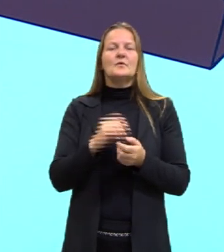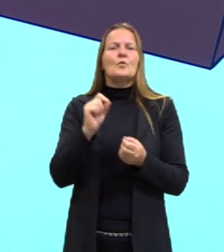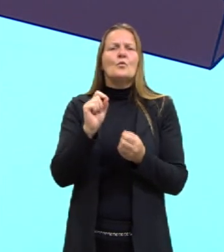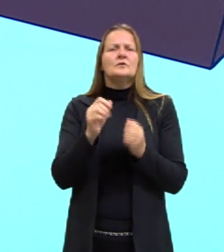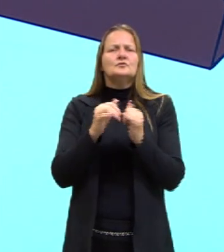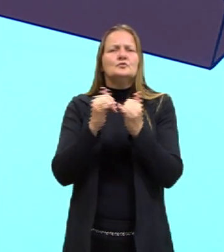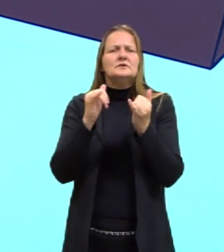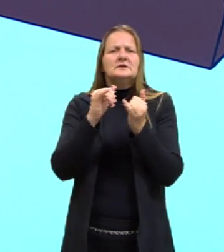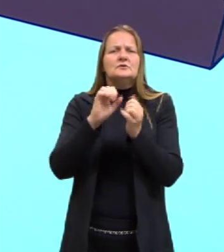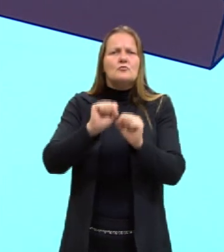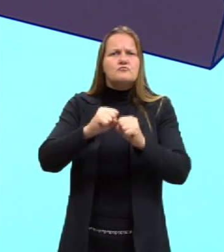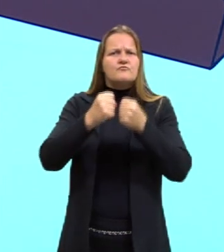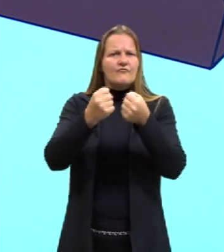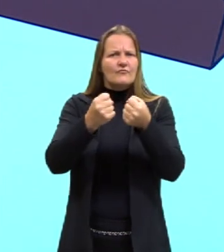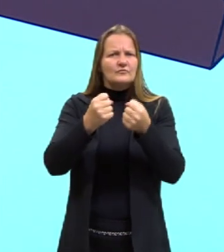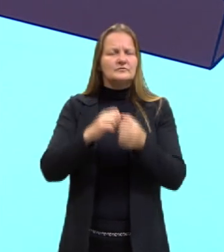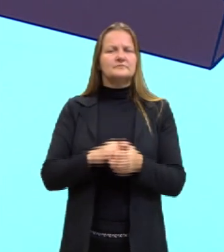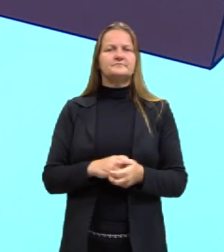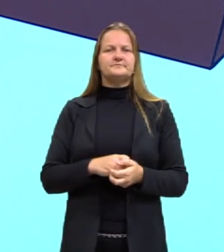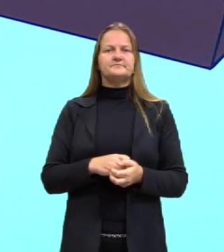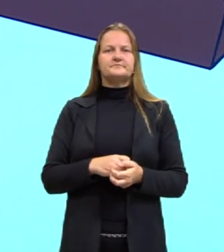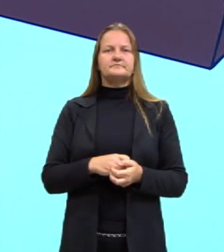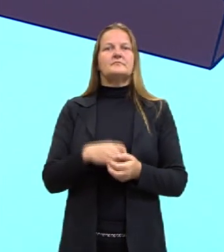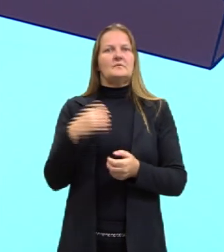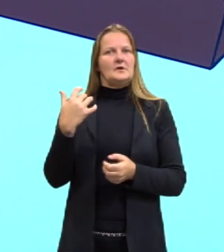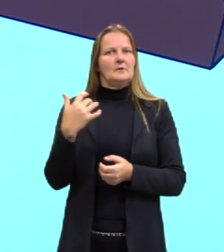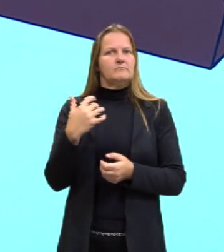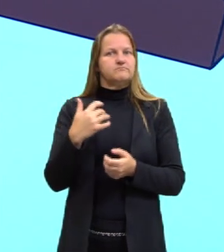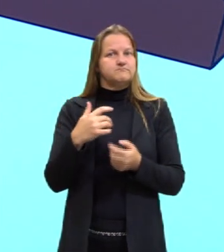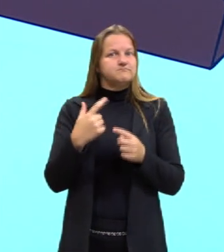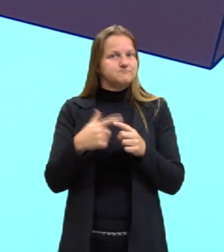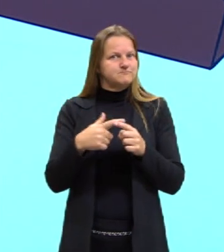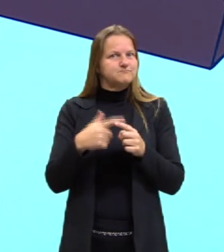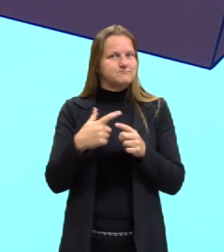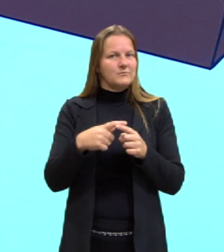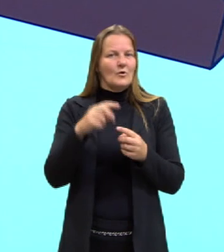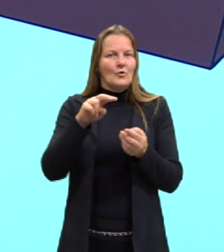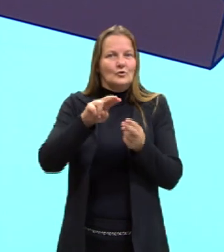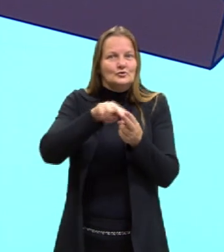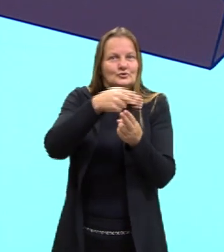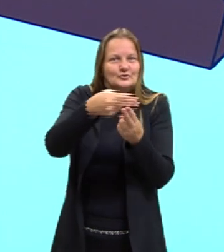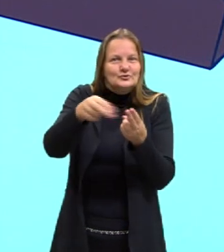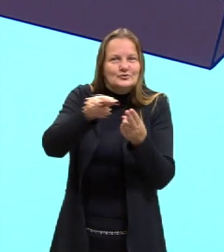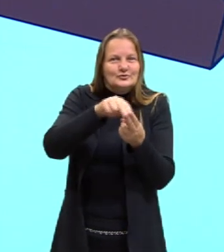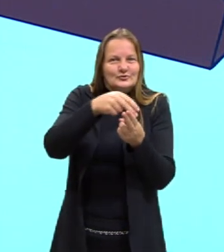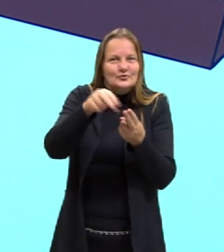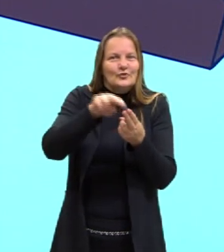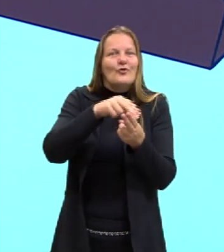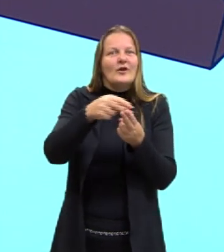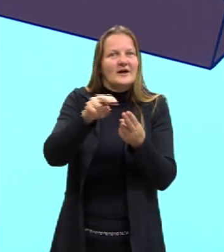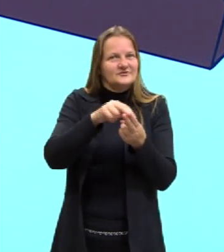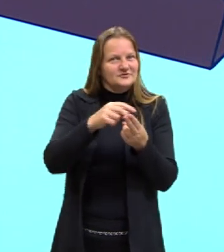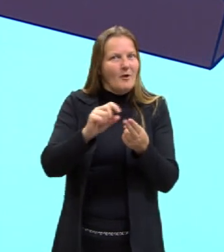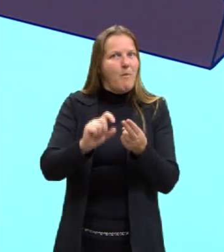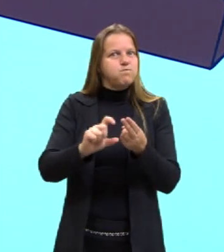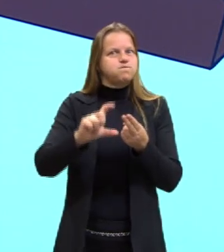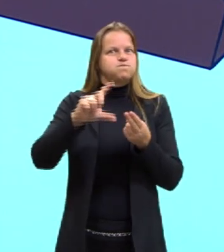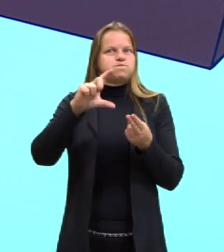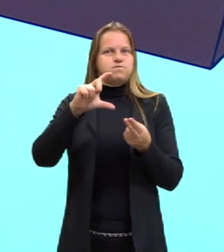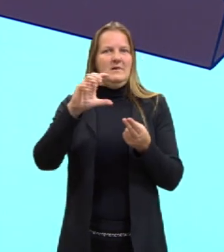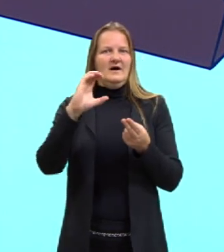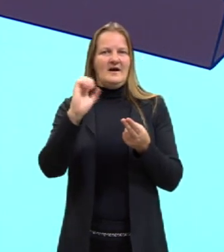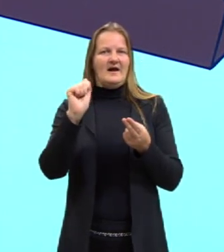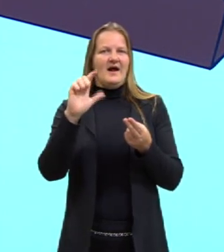Muito é pouco. Bom, a gente já pode imaginar que é bastante, né? Porque o chocolate, como eu já disse, ele é bem calórico. Então,